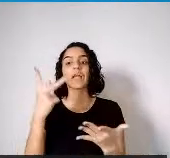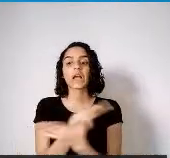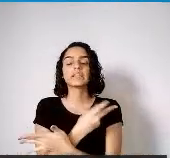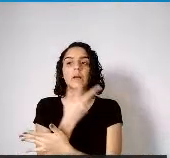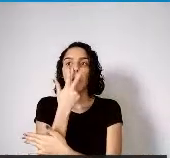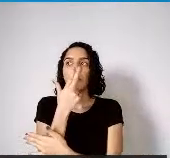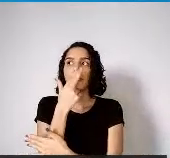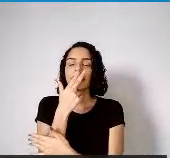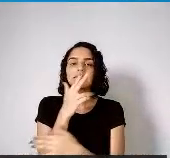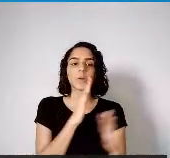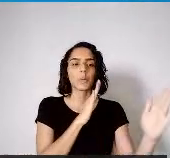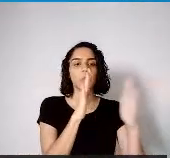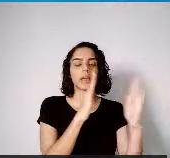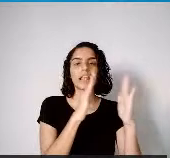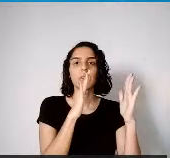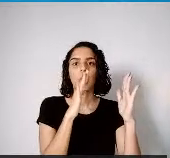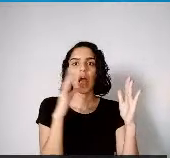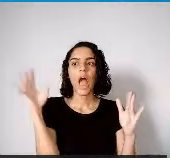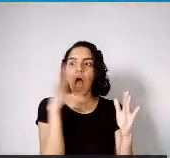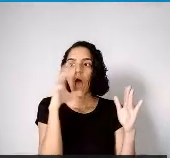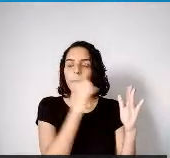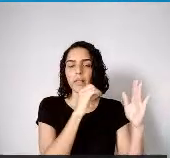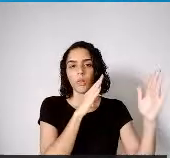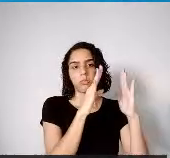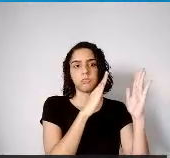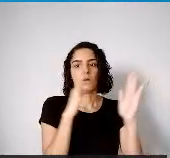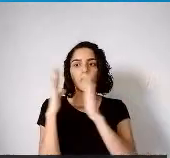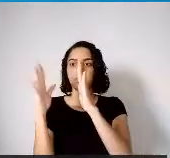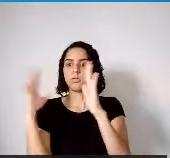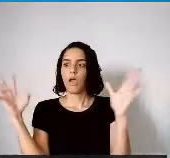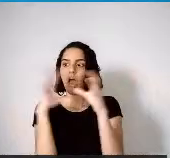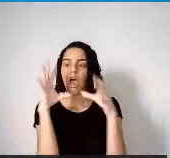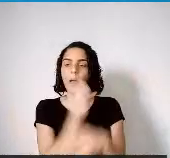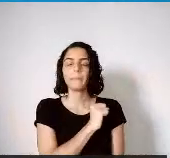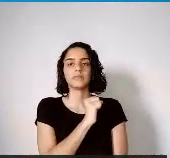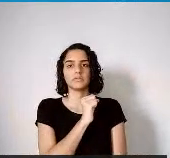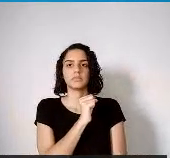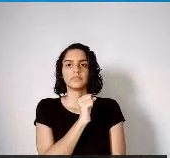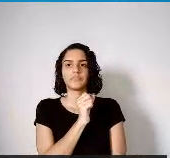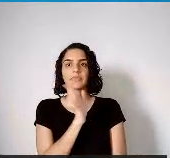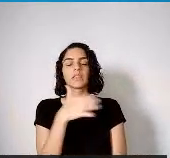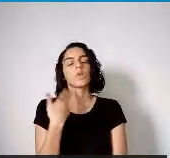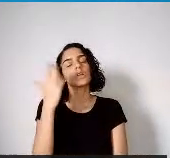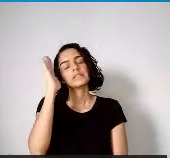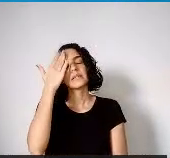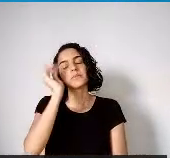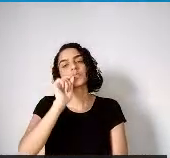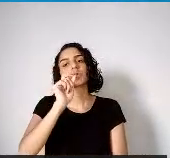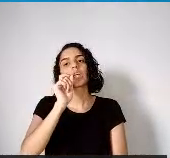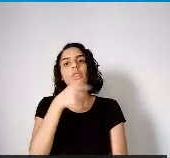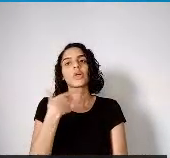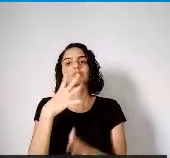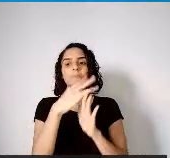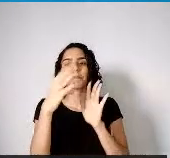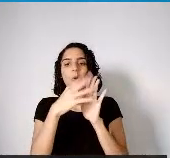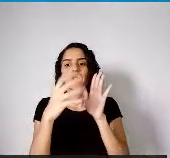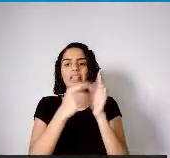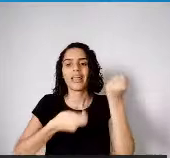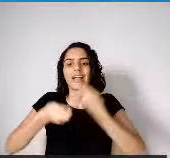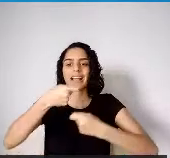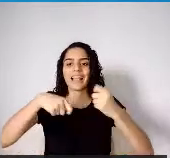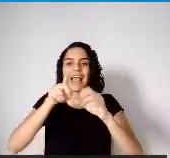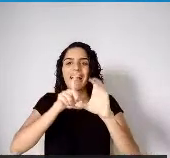precisamos dar um basta nesse desenvolvimento atual, nesse modelo capitalista selvagem, predador, nessa